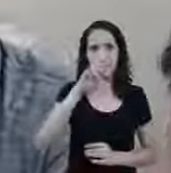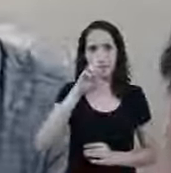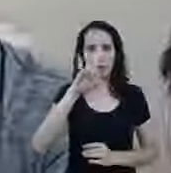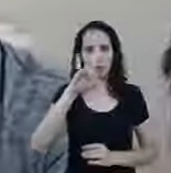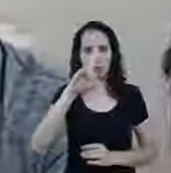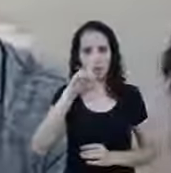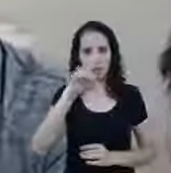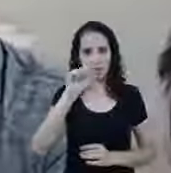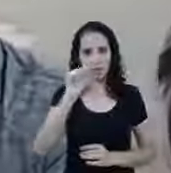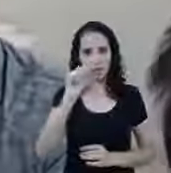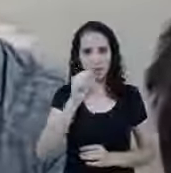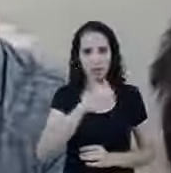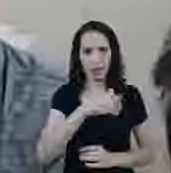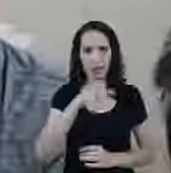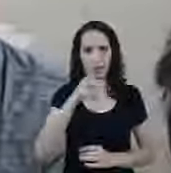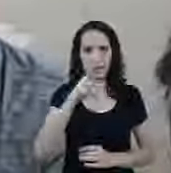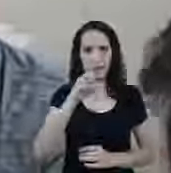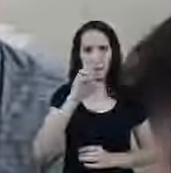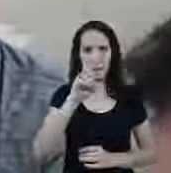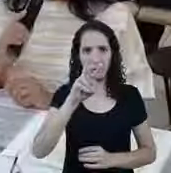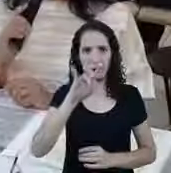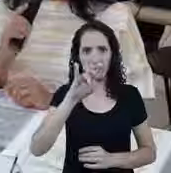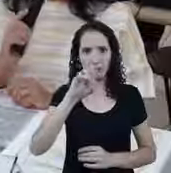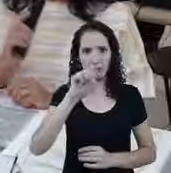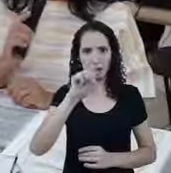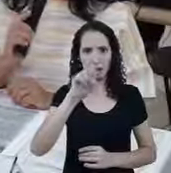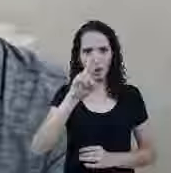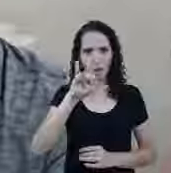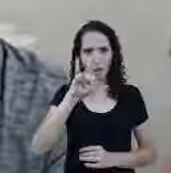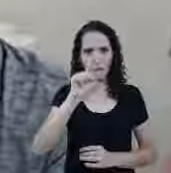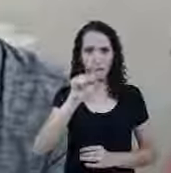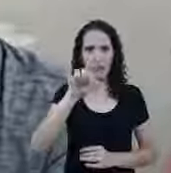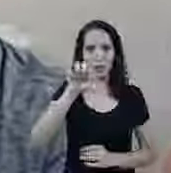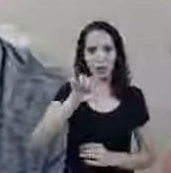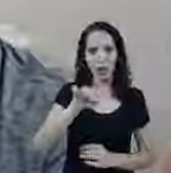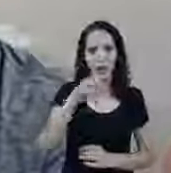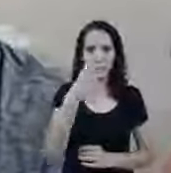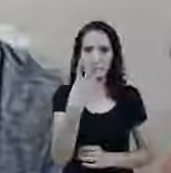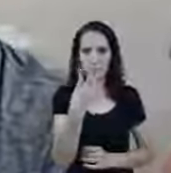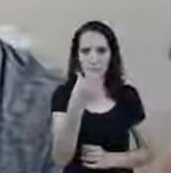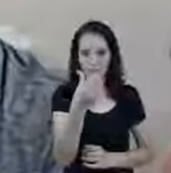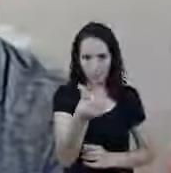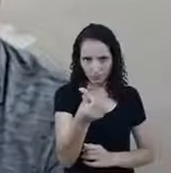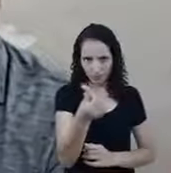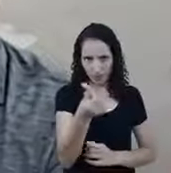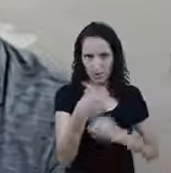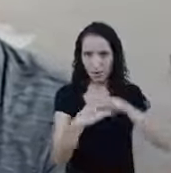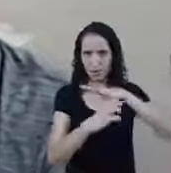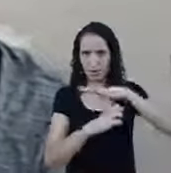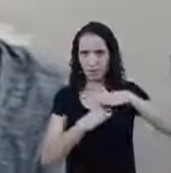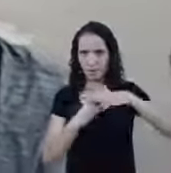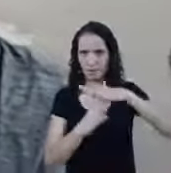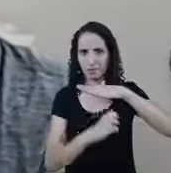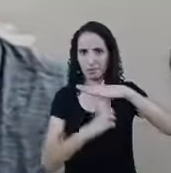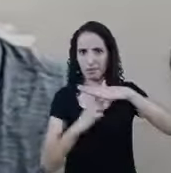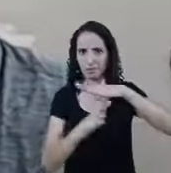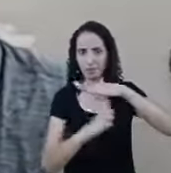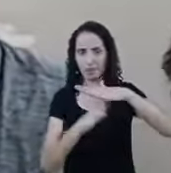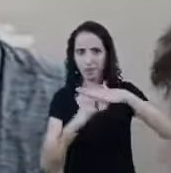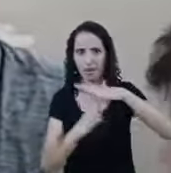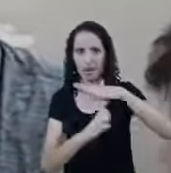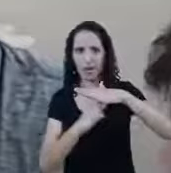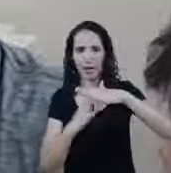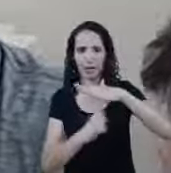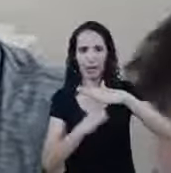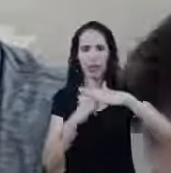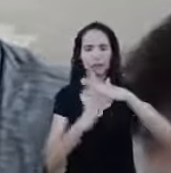936 Para você que tem Suspensão de contrato Sim Para o empresário Para o empresário Você é empresário Que está lidando Com